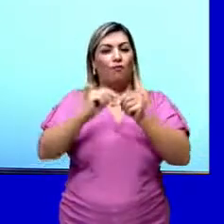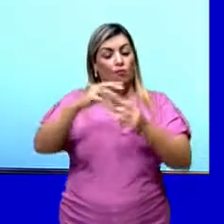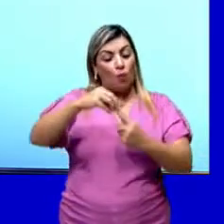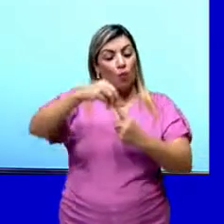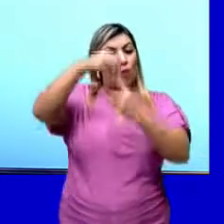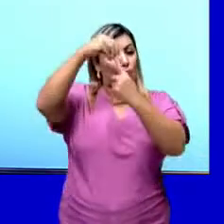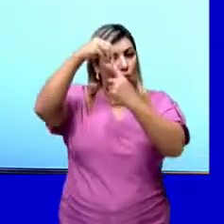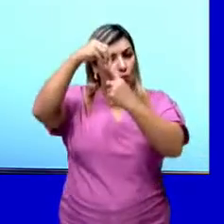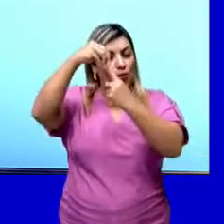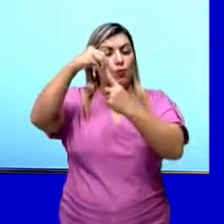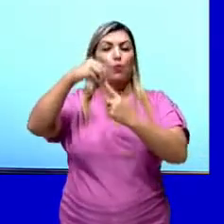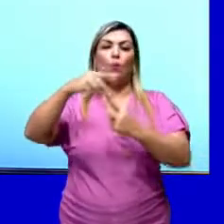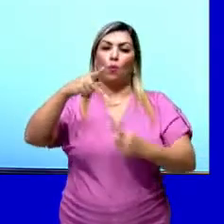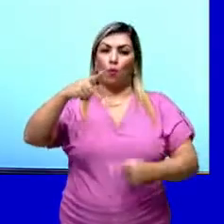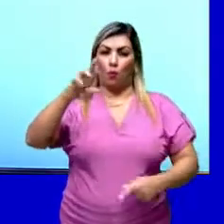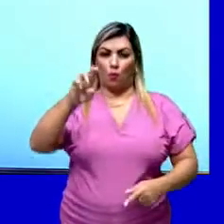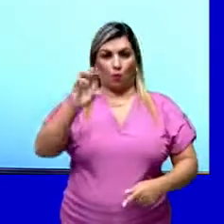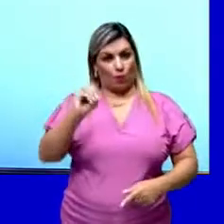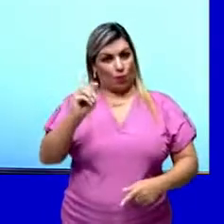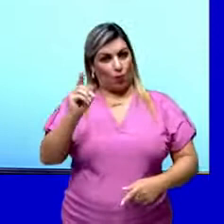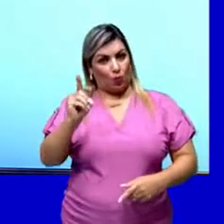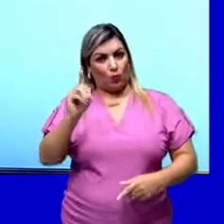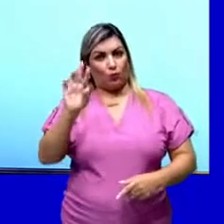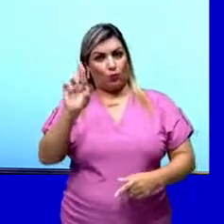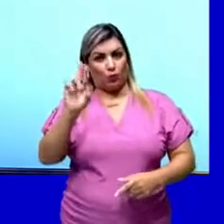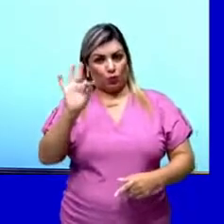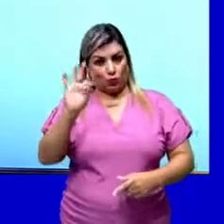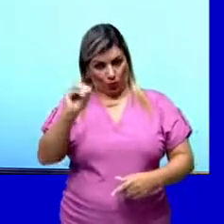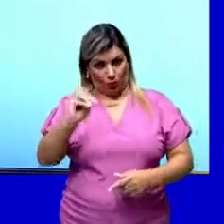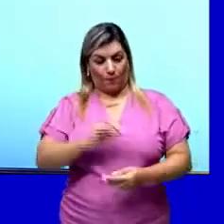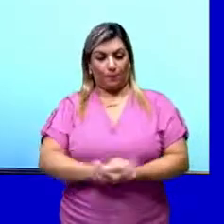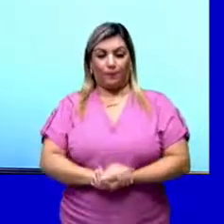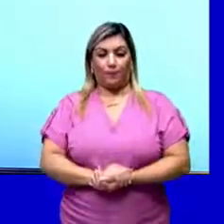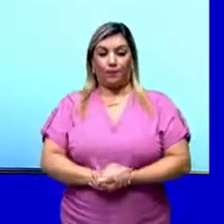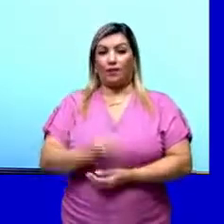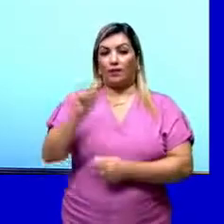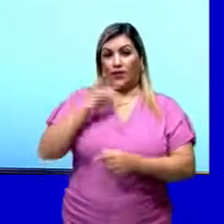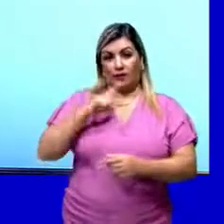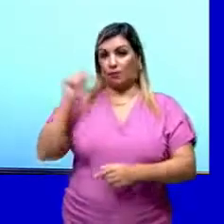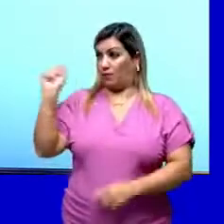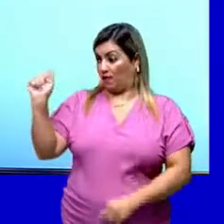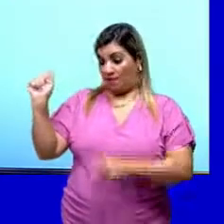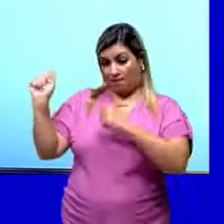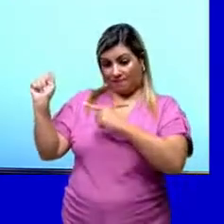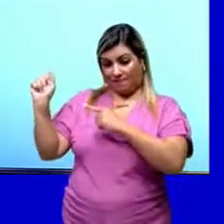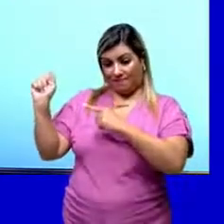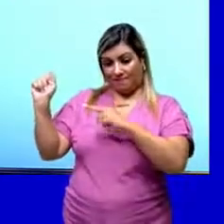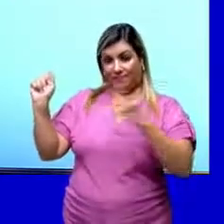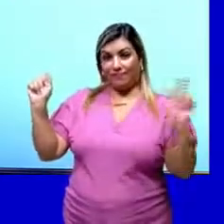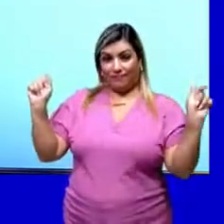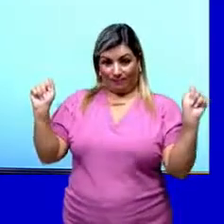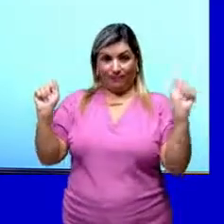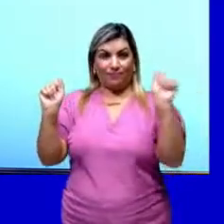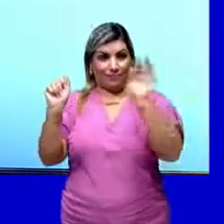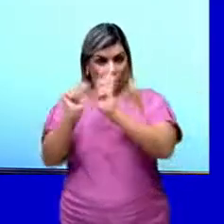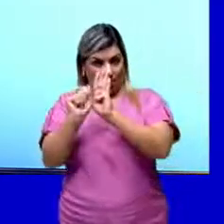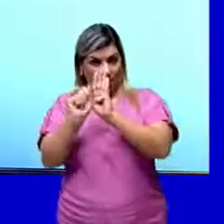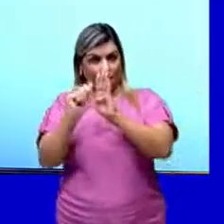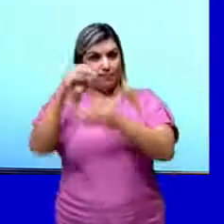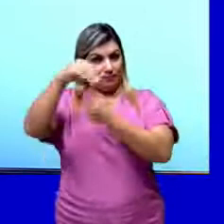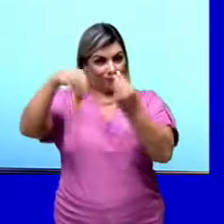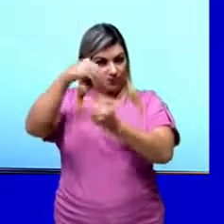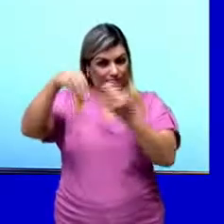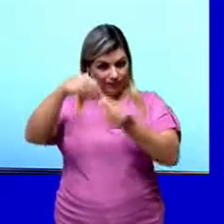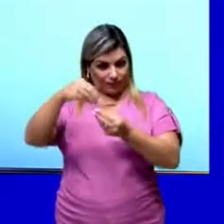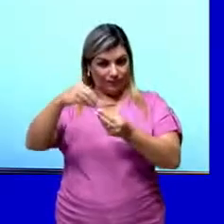único só produto. Veja só, eu tenho aqui a substância A, que vai reagir com a substância B e